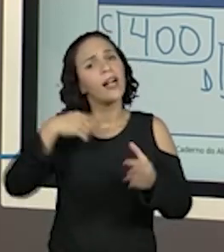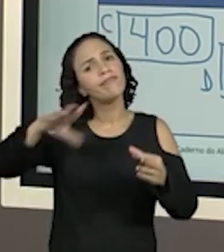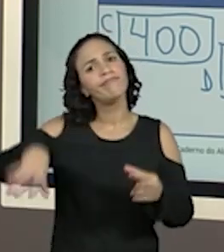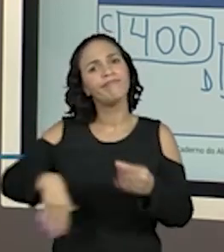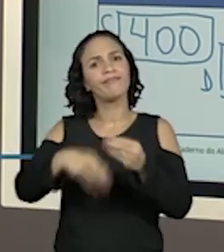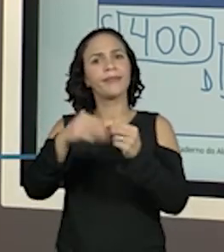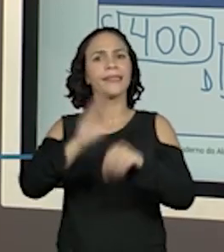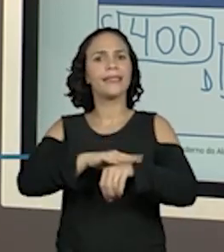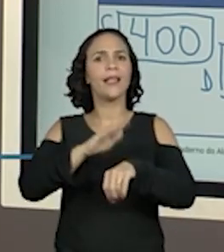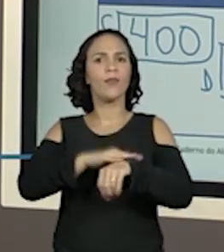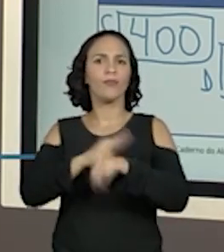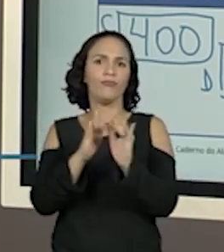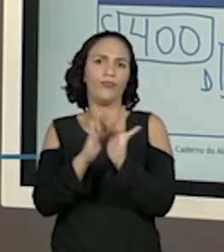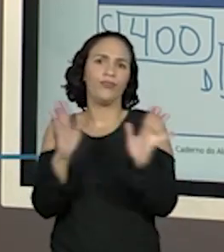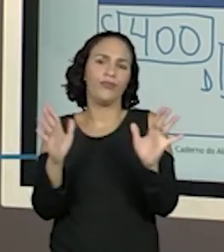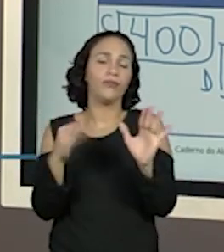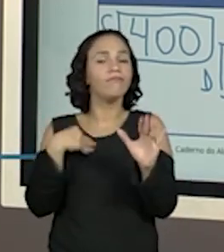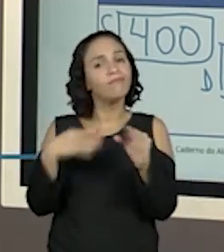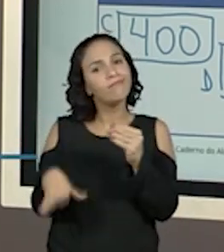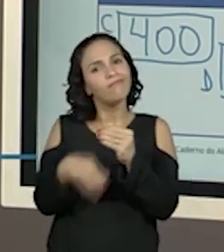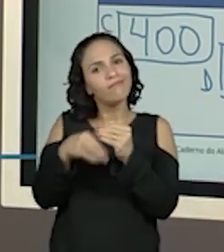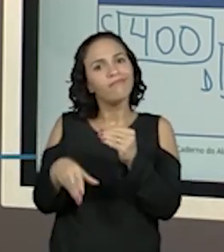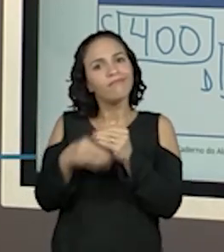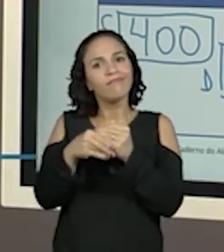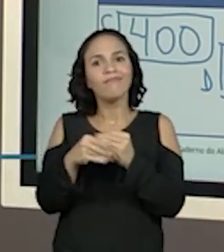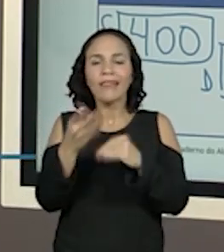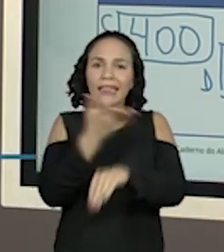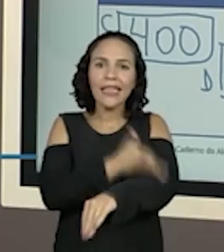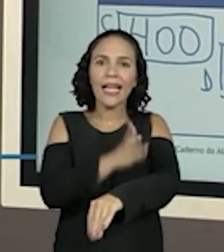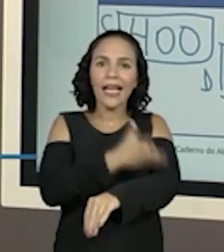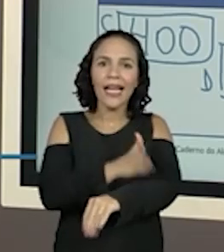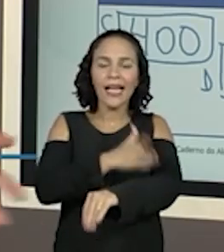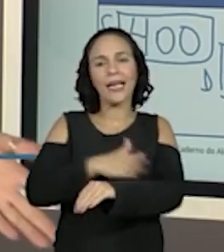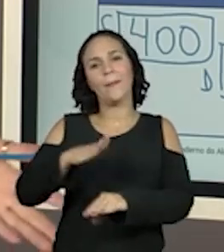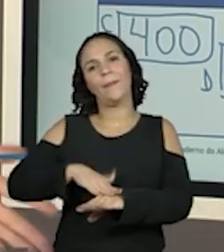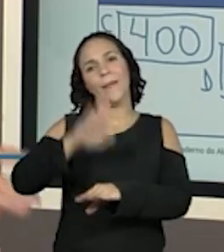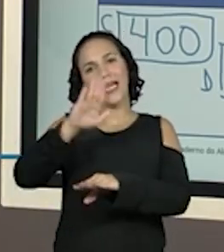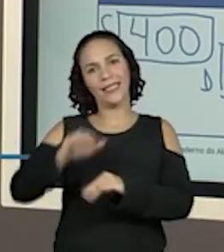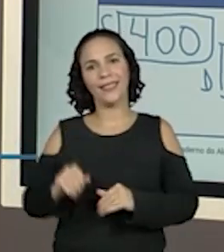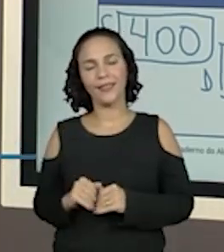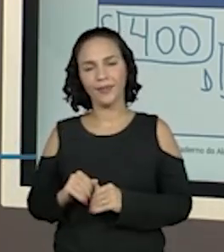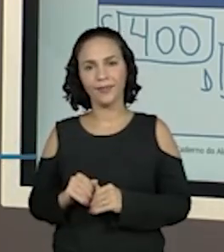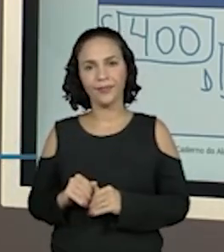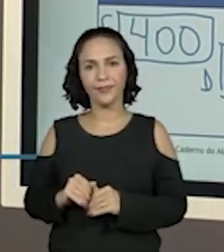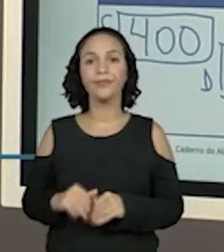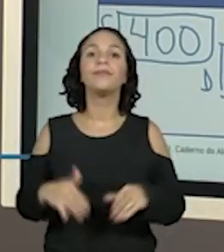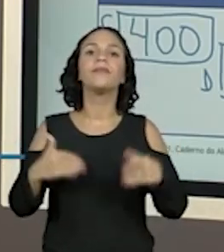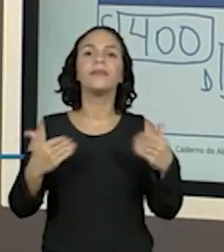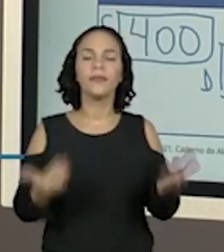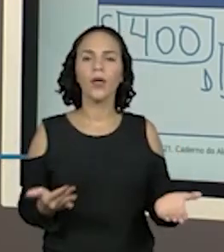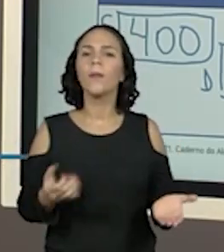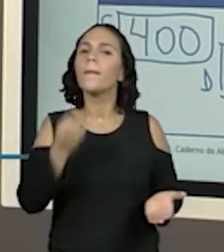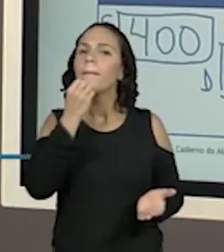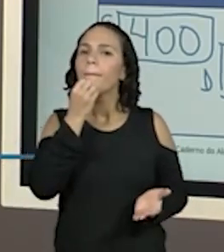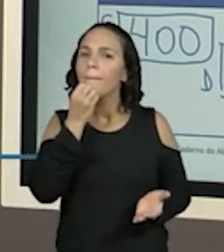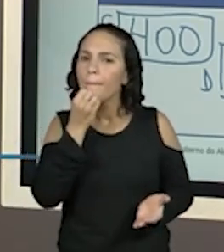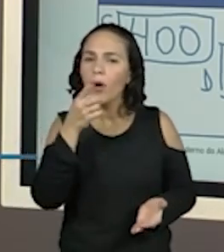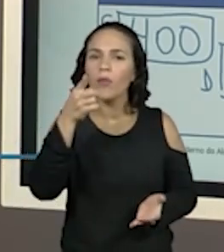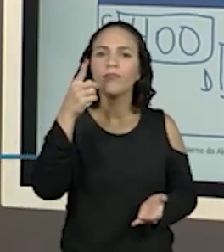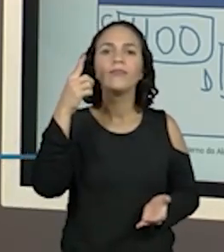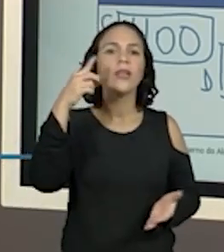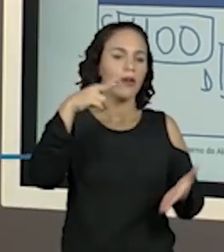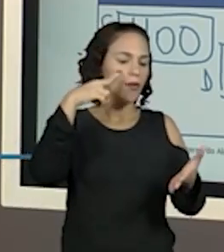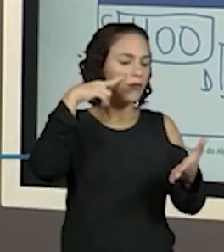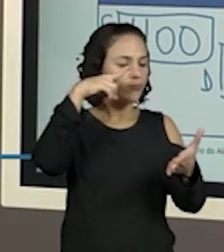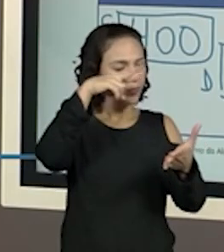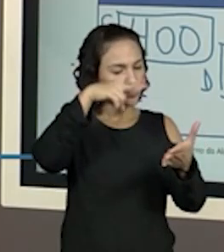aula, a gente organizou outras complementando o que a gente já estava trabalhando ali. Então, criançada, é importante mesmo dar uma olhada